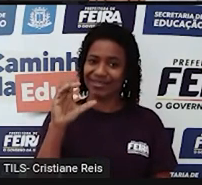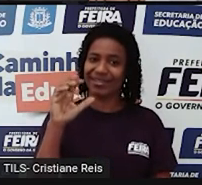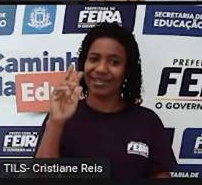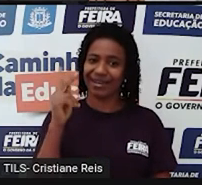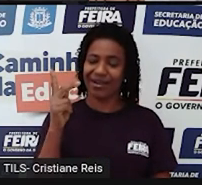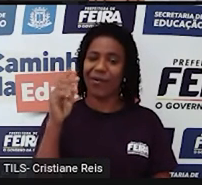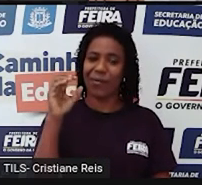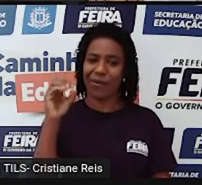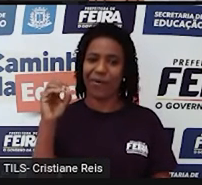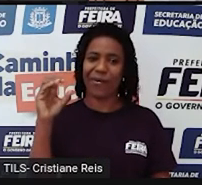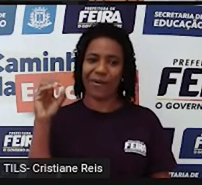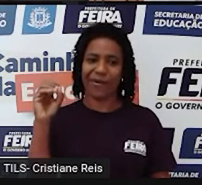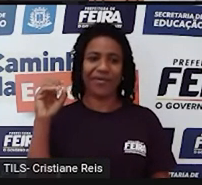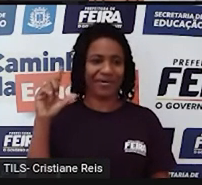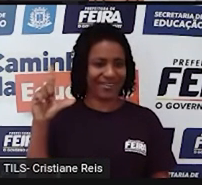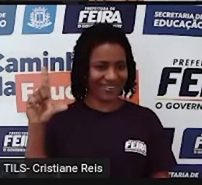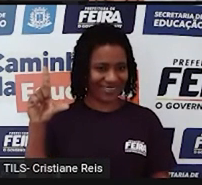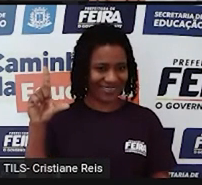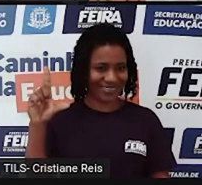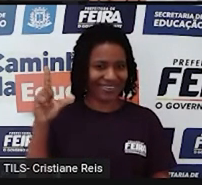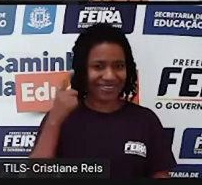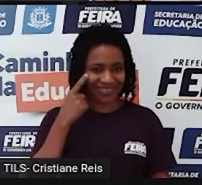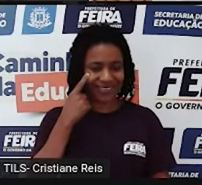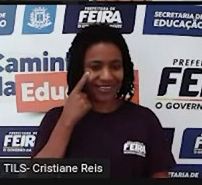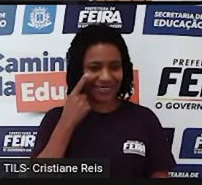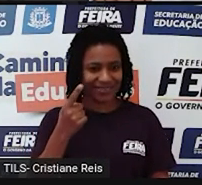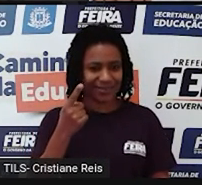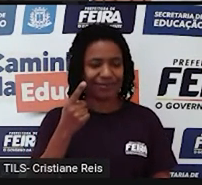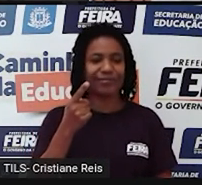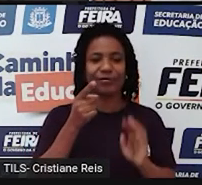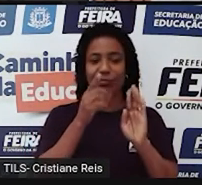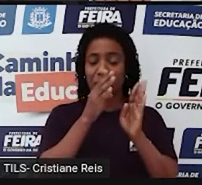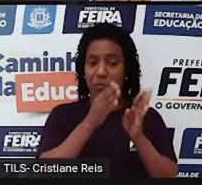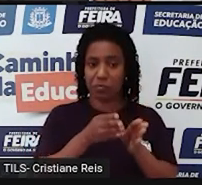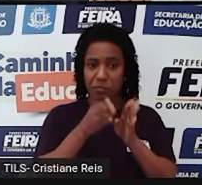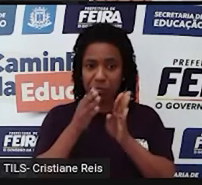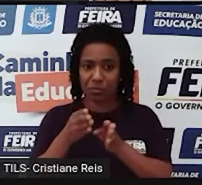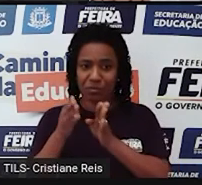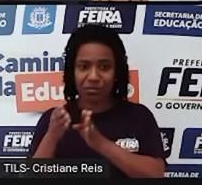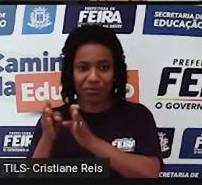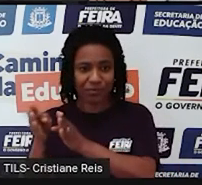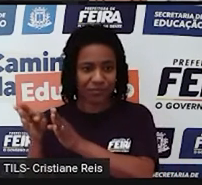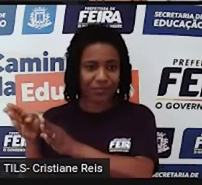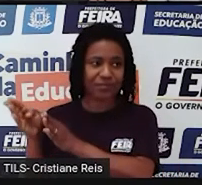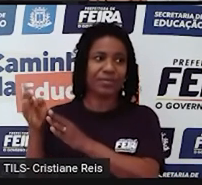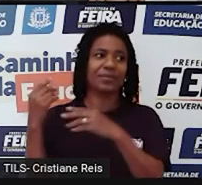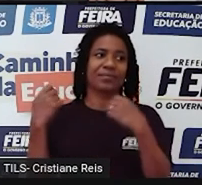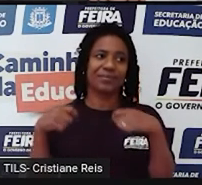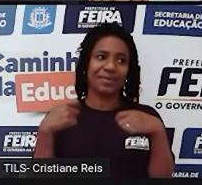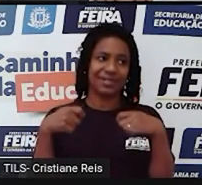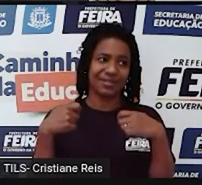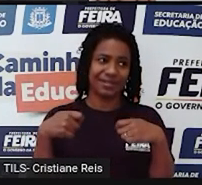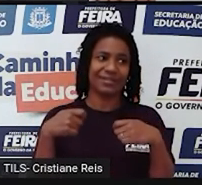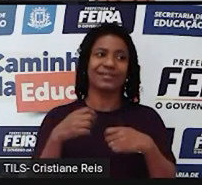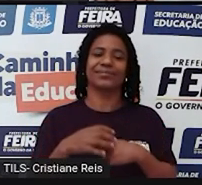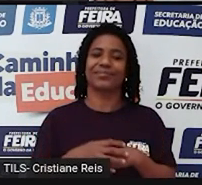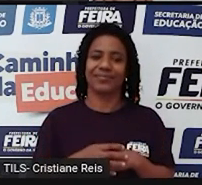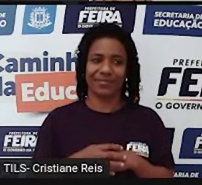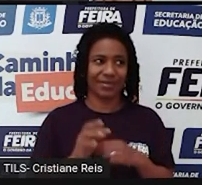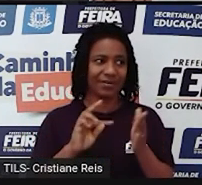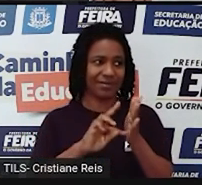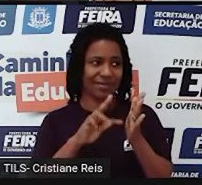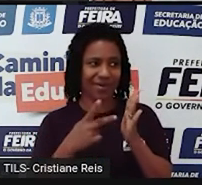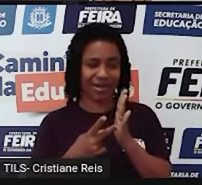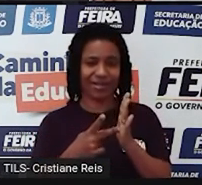O O L É nessa sequência alfabética que a gente deve procurar o significado